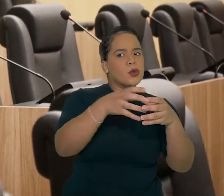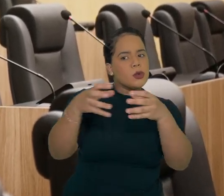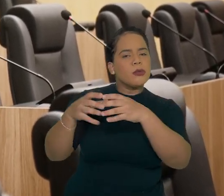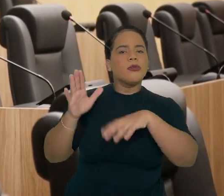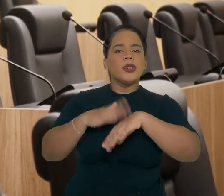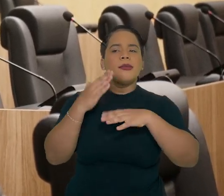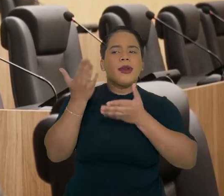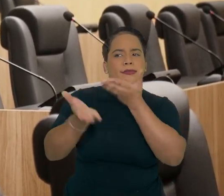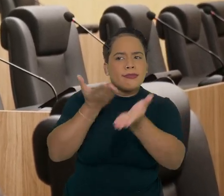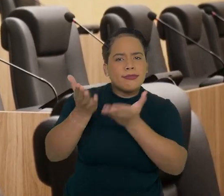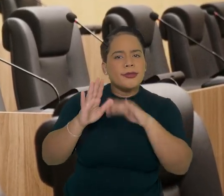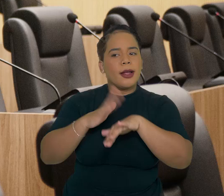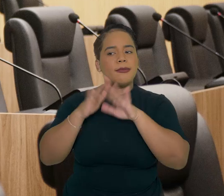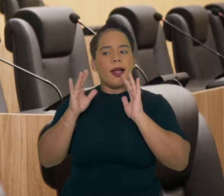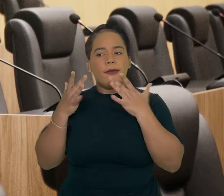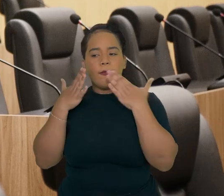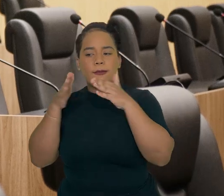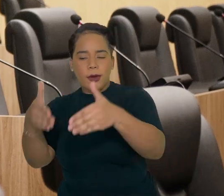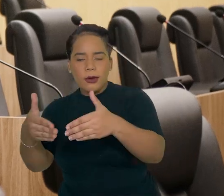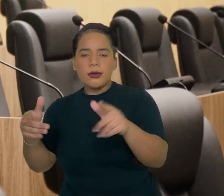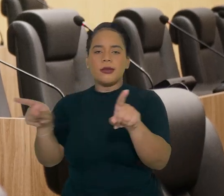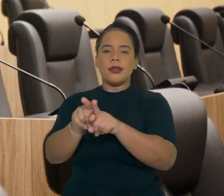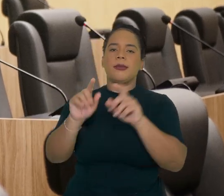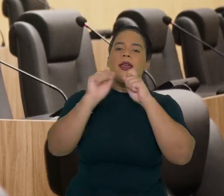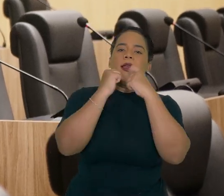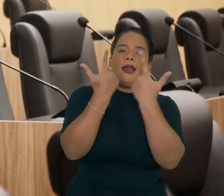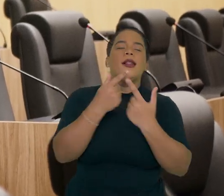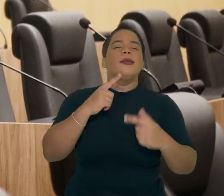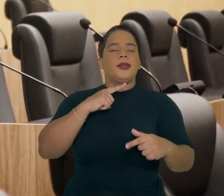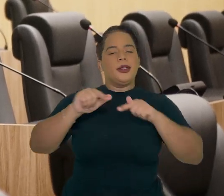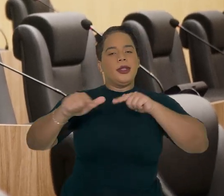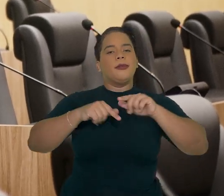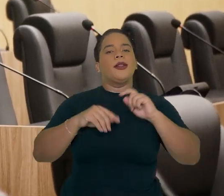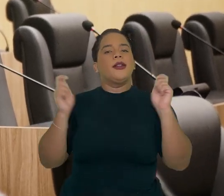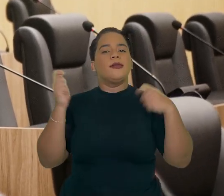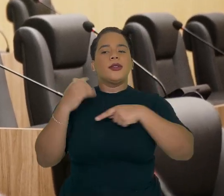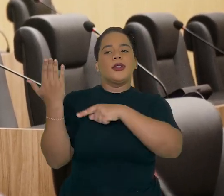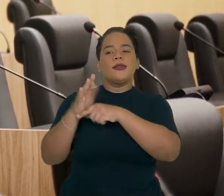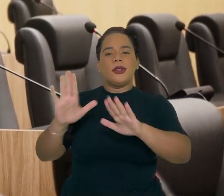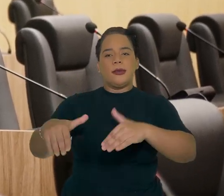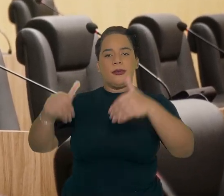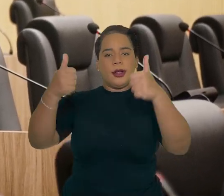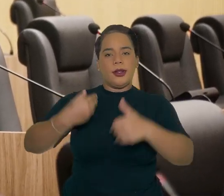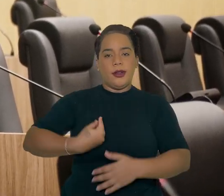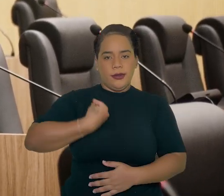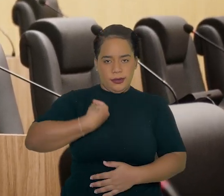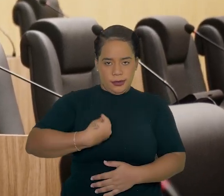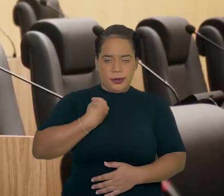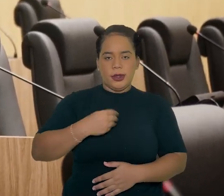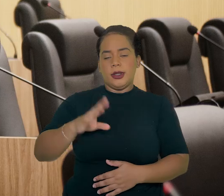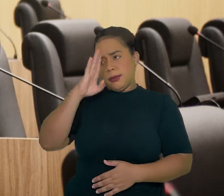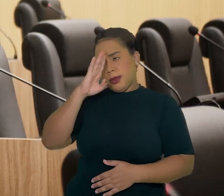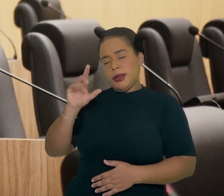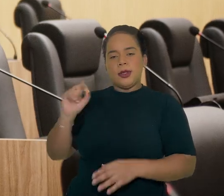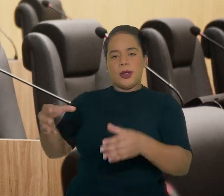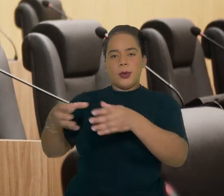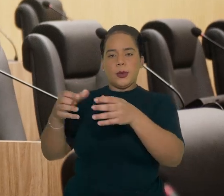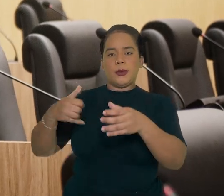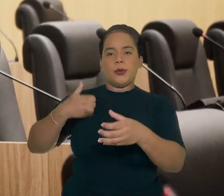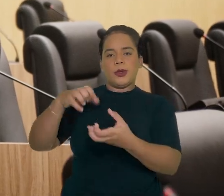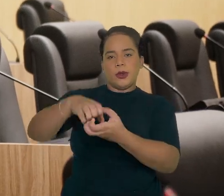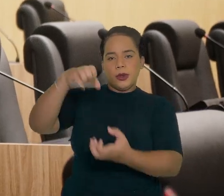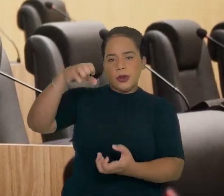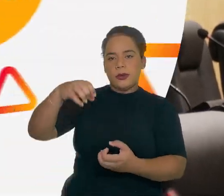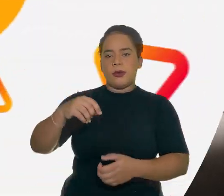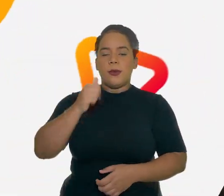precisam de uma atenção especial e a Alep tem atuado na melhoria de vida destas pessoas, em especial, idosas